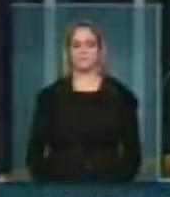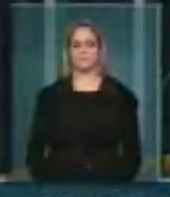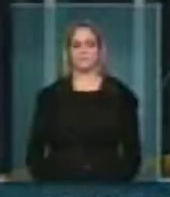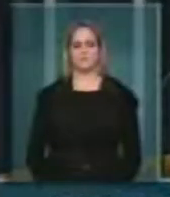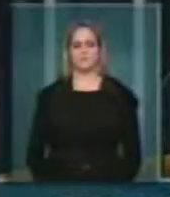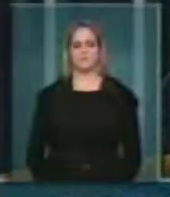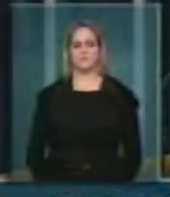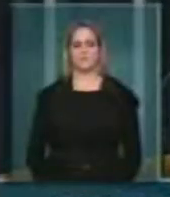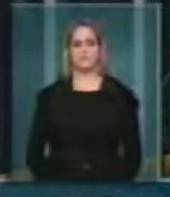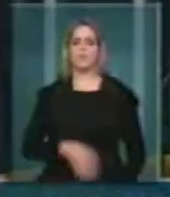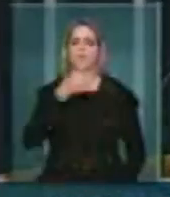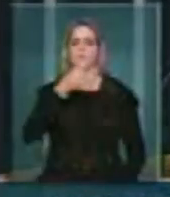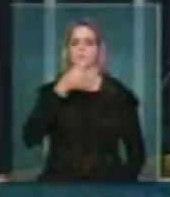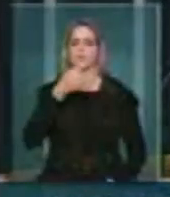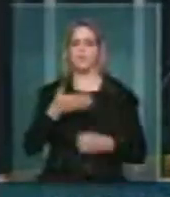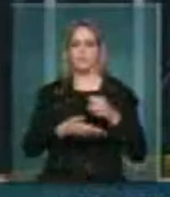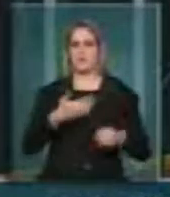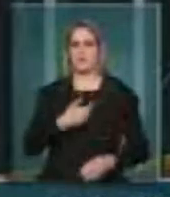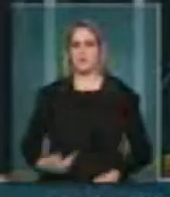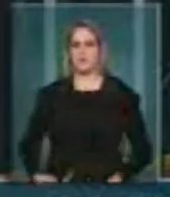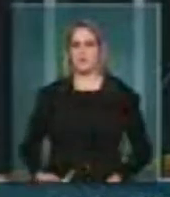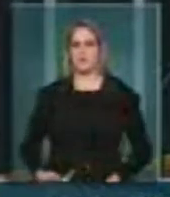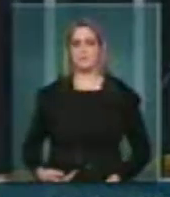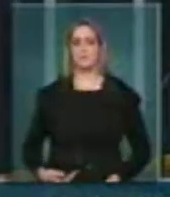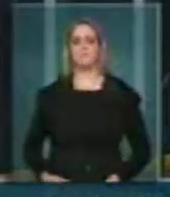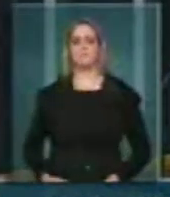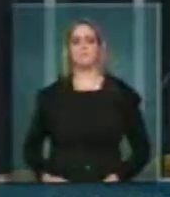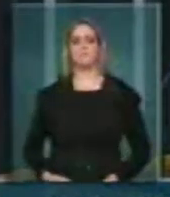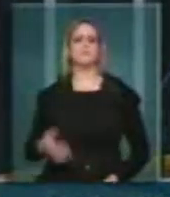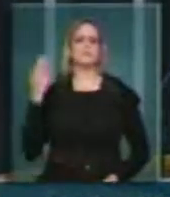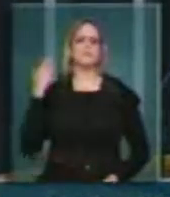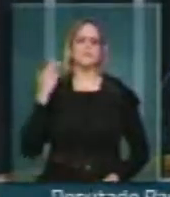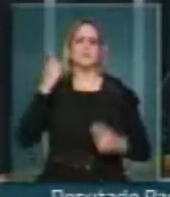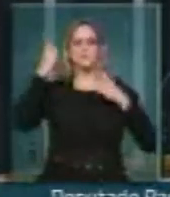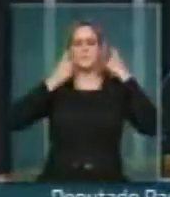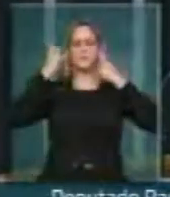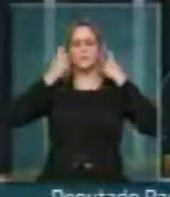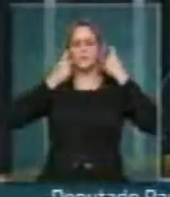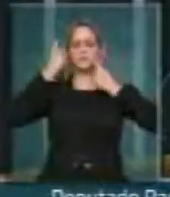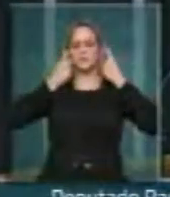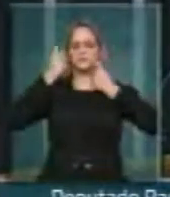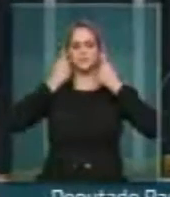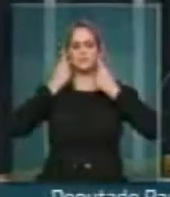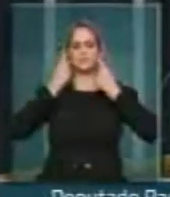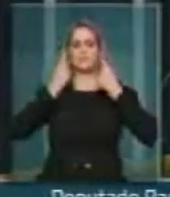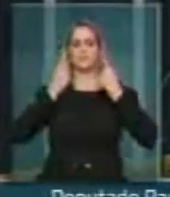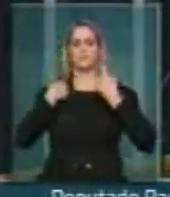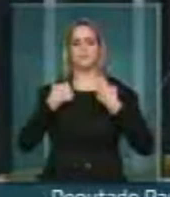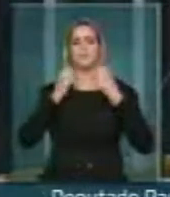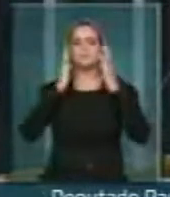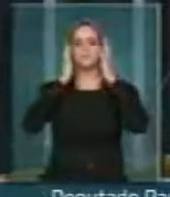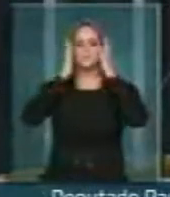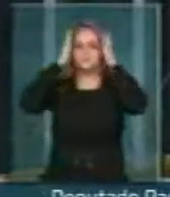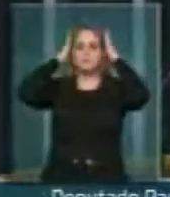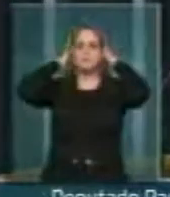argumento da base do governo entre a preocupação em face de um